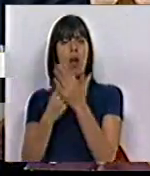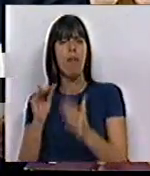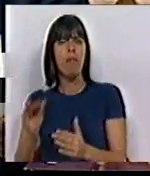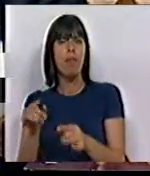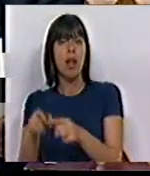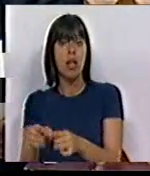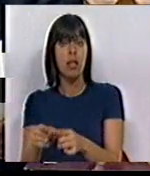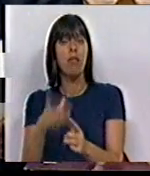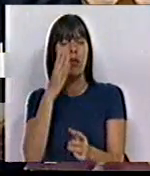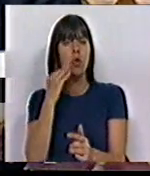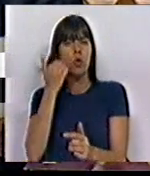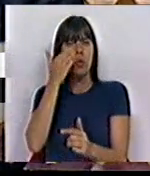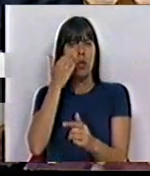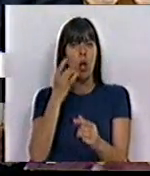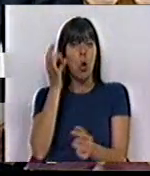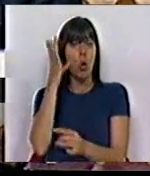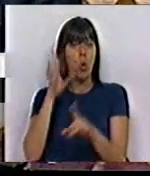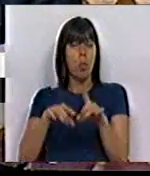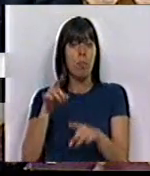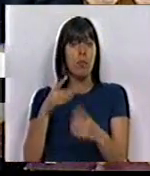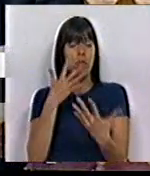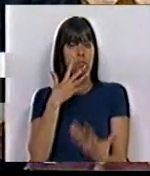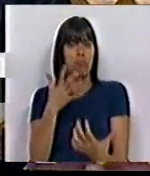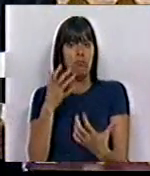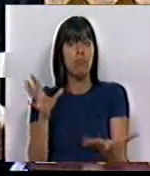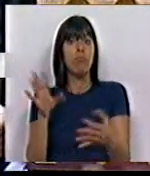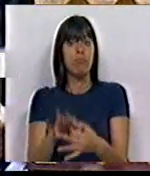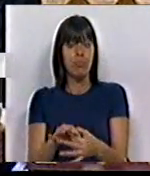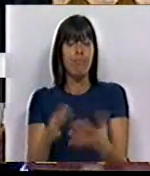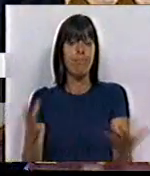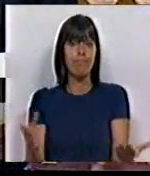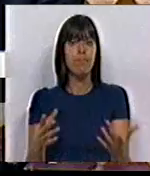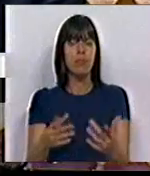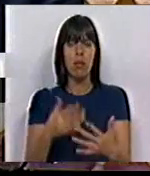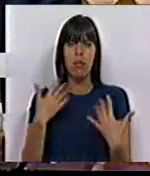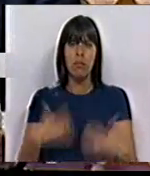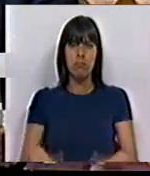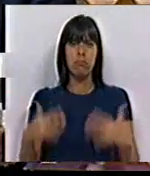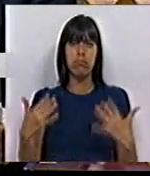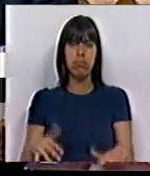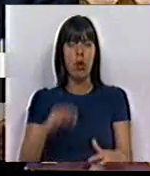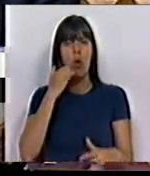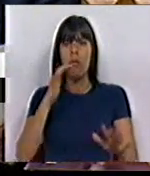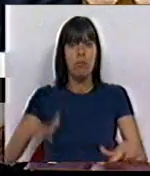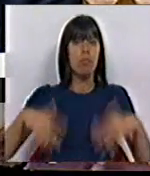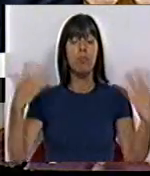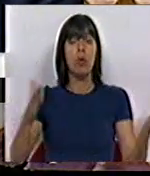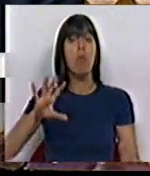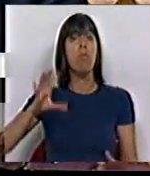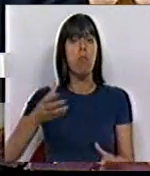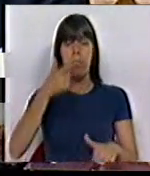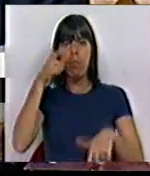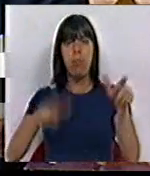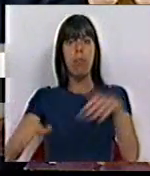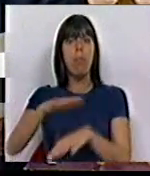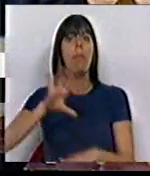financeiros, com os escândalos e a corrupção que lhe estão associados. A ferro e fogo. Custo custar para o povo e o